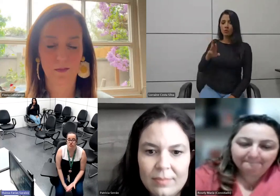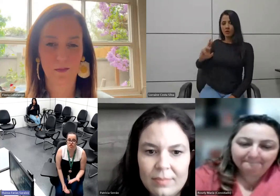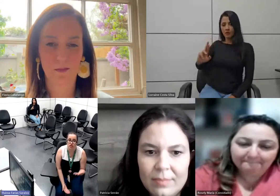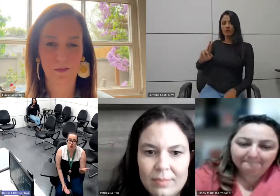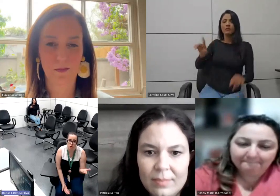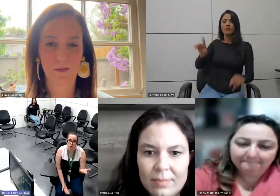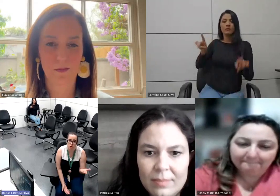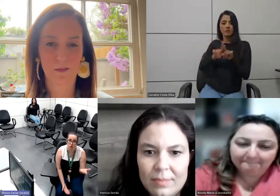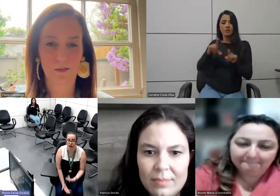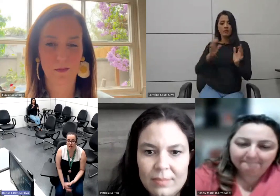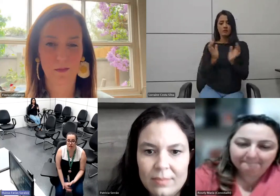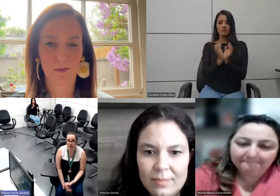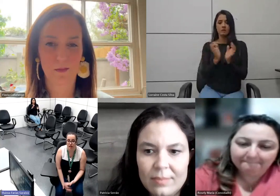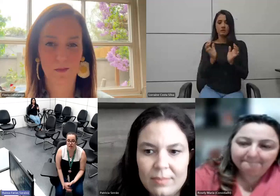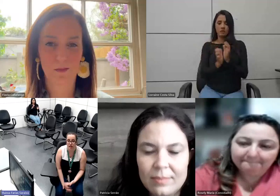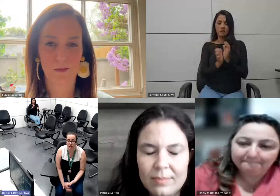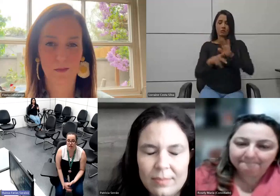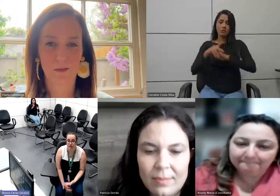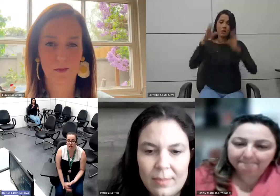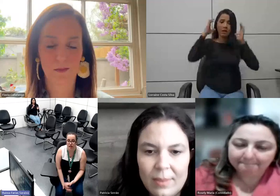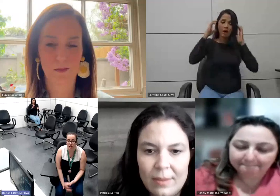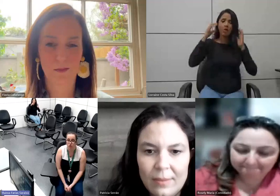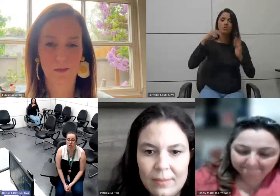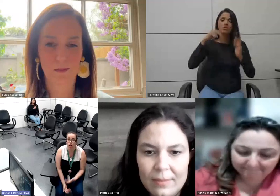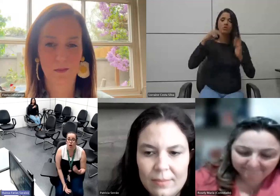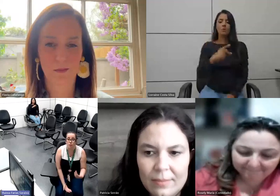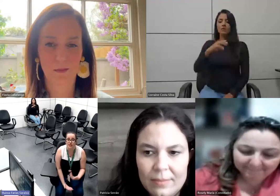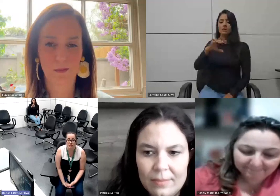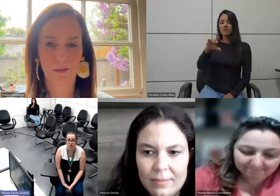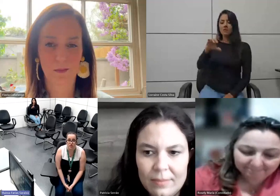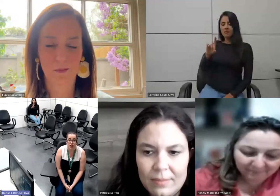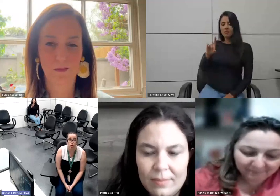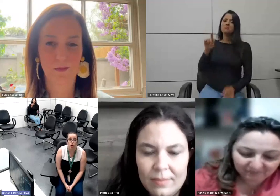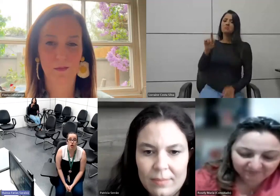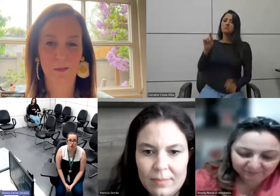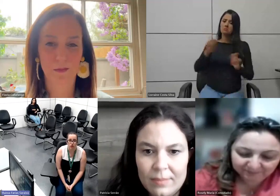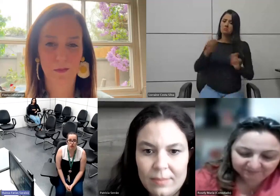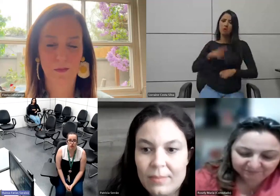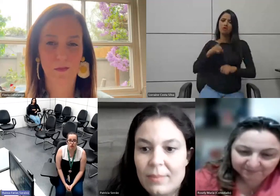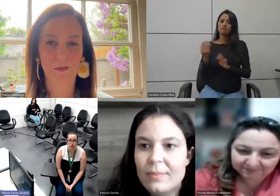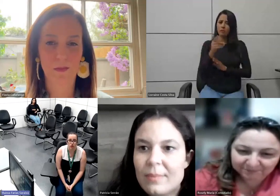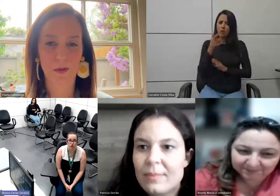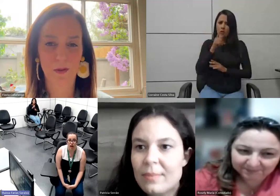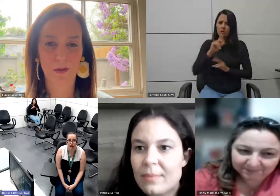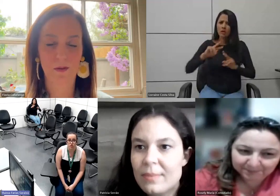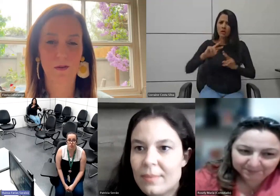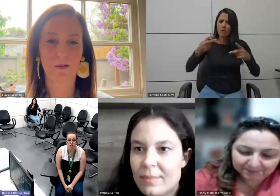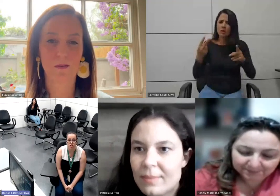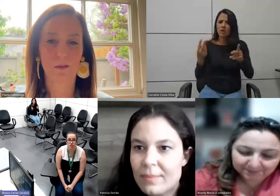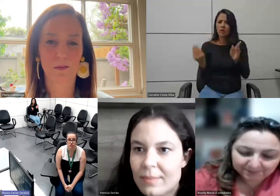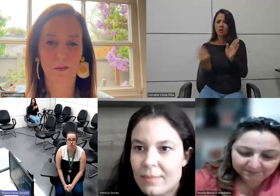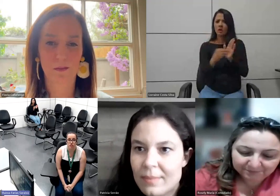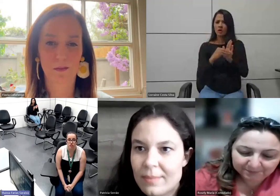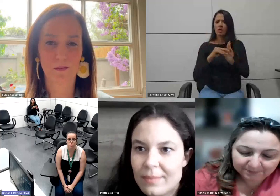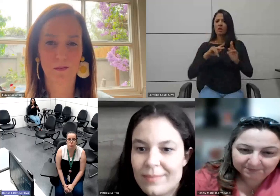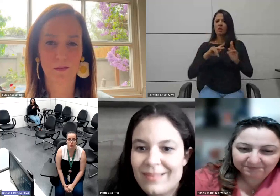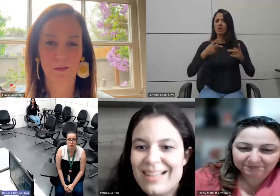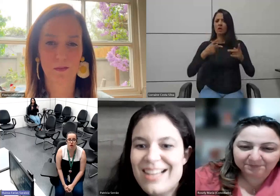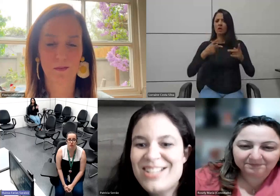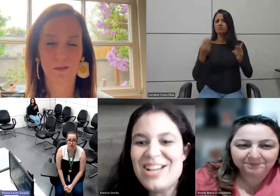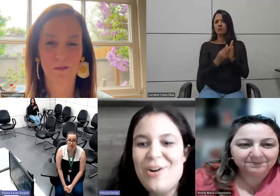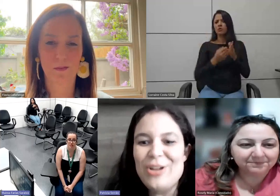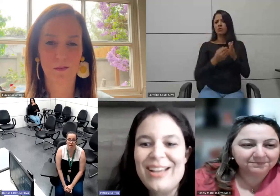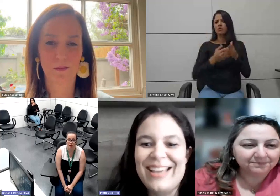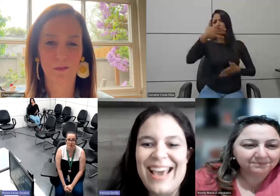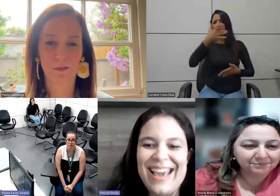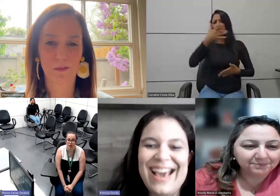de coletivo de rádios e PCD como a Pátia falou Pátia você consegue colocar o link do grupo aqui no chat para a gente para